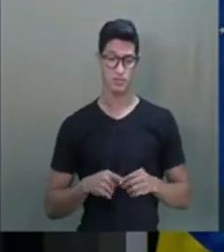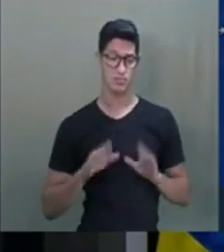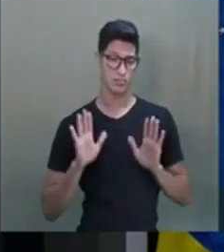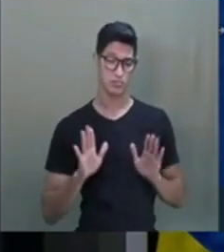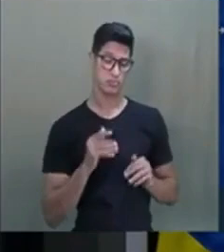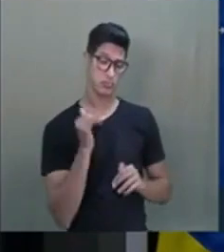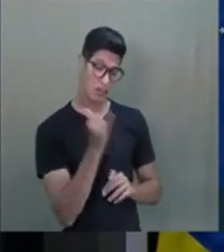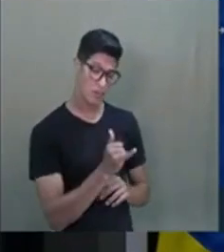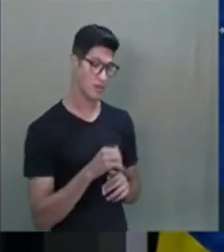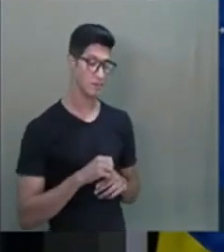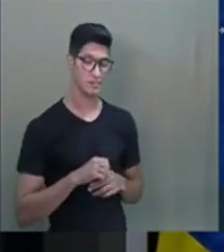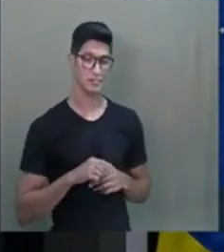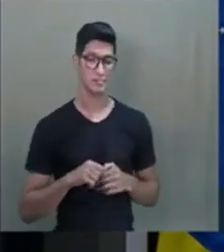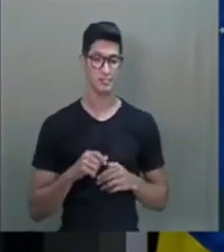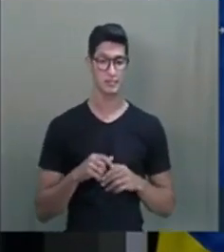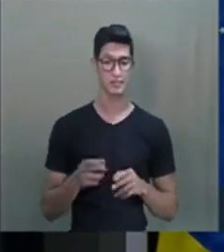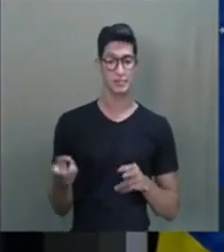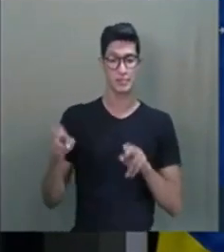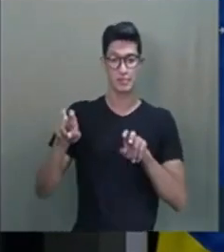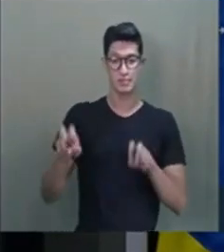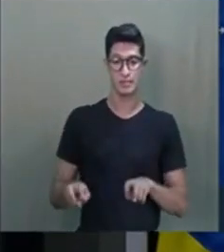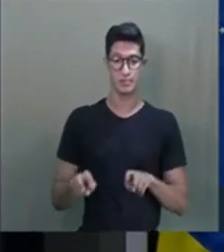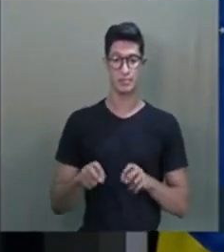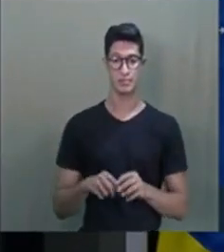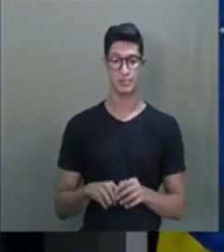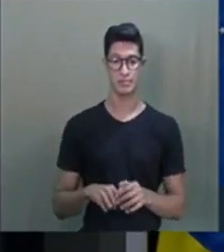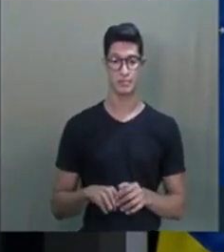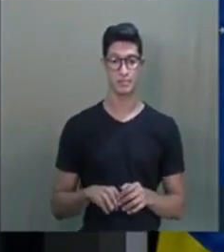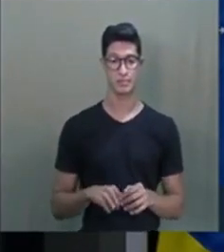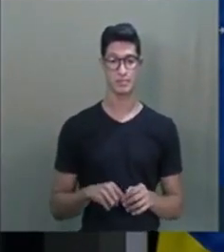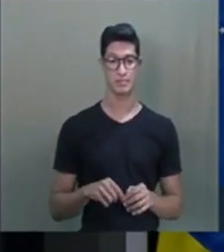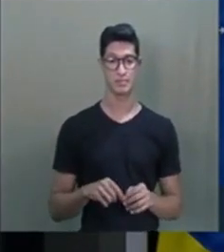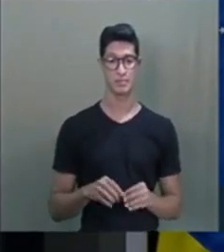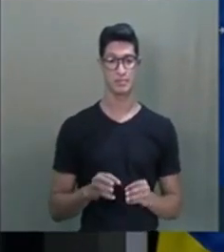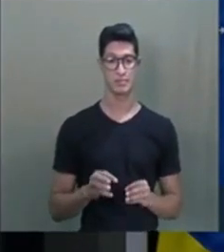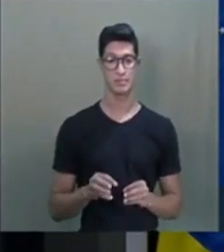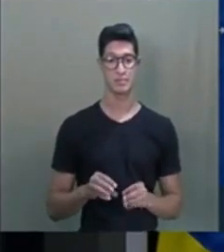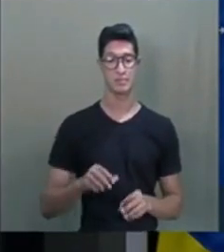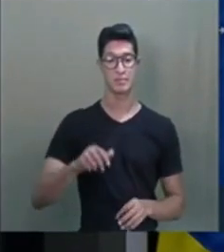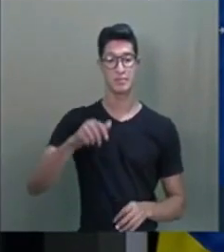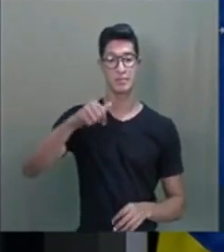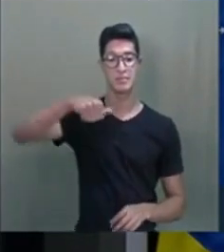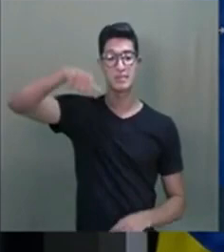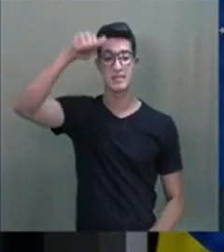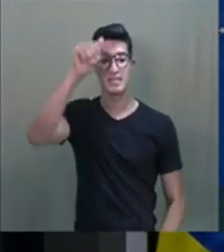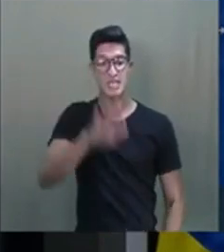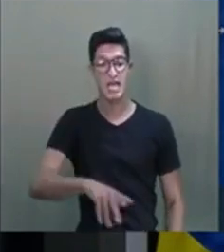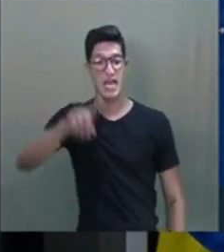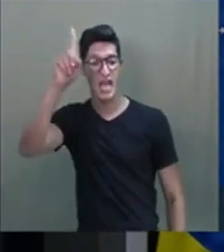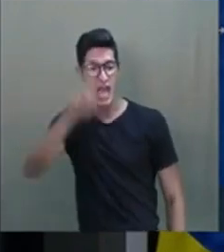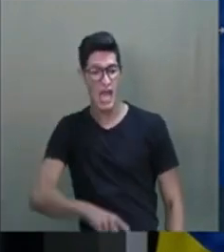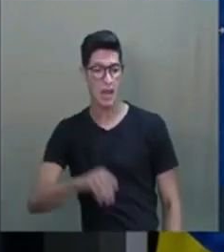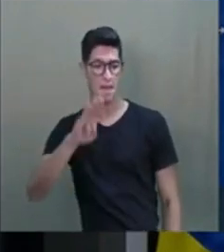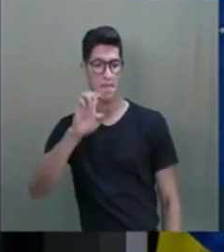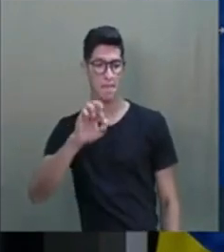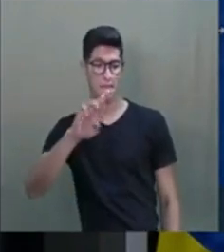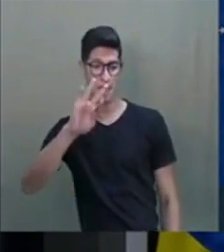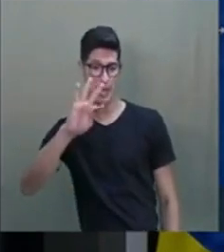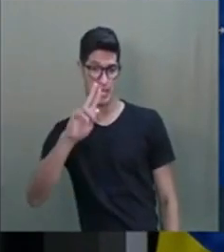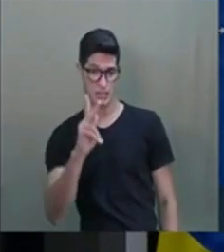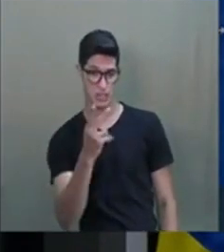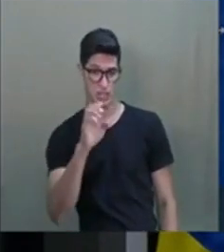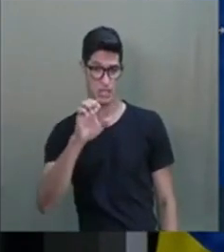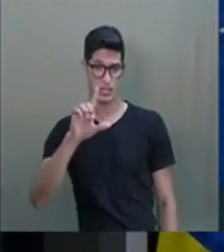E daí, ele sentou, ela falou assim, quem é Bert Hellinger? Então,